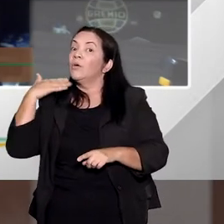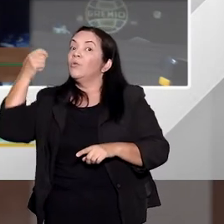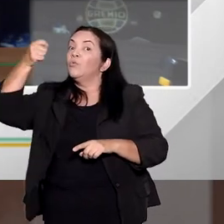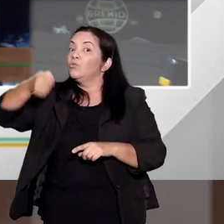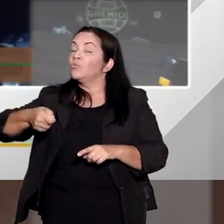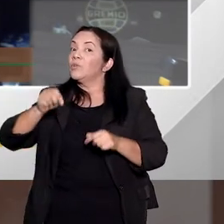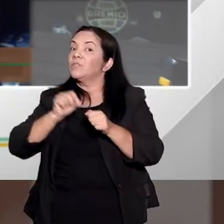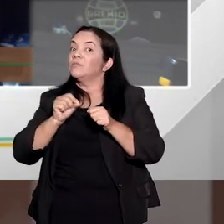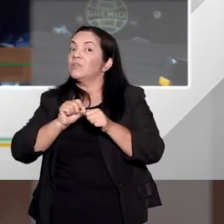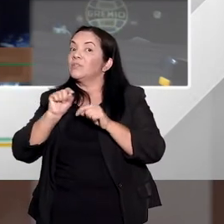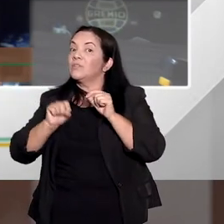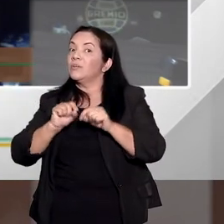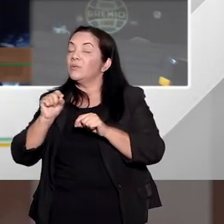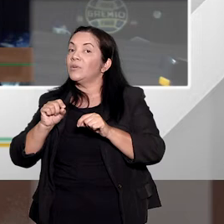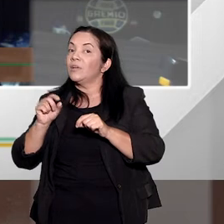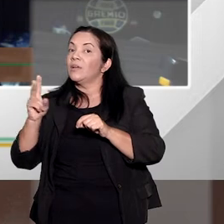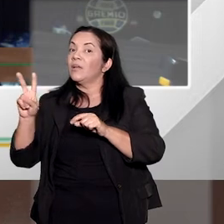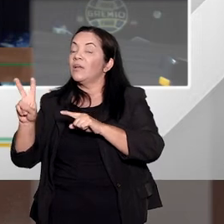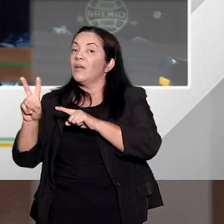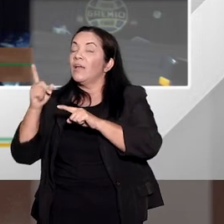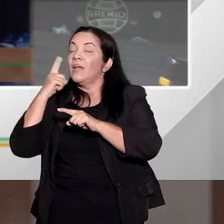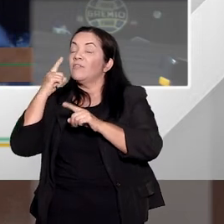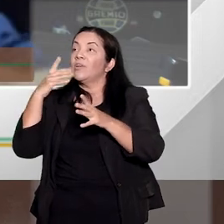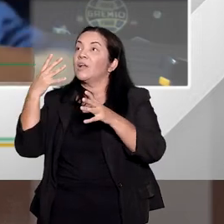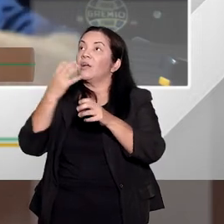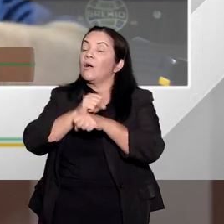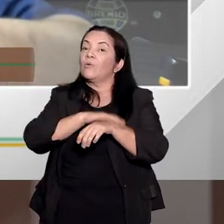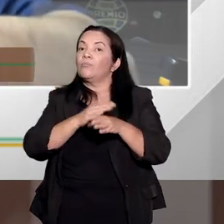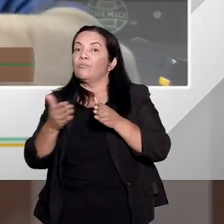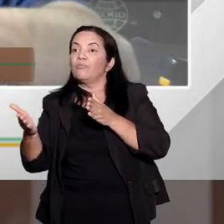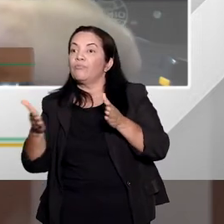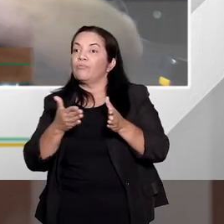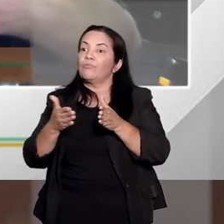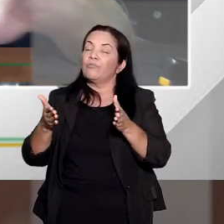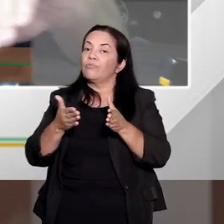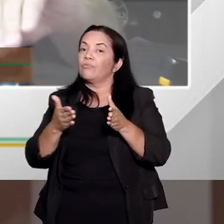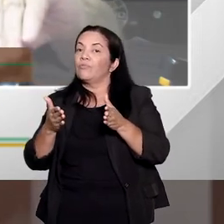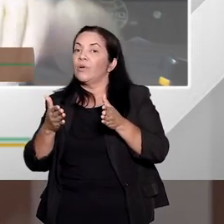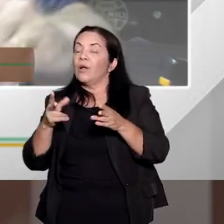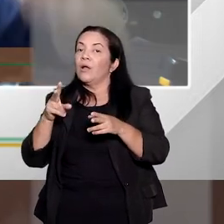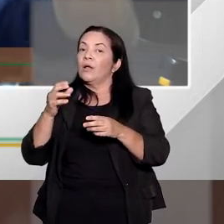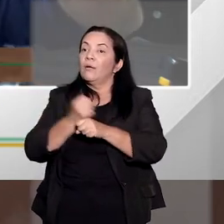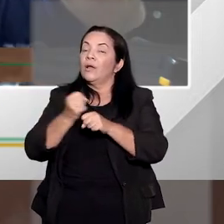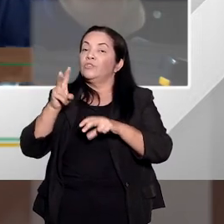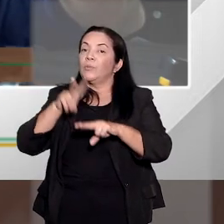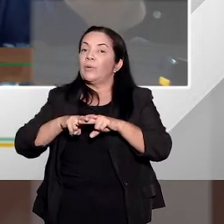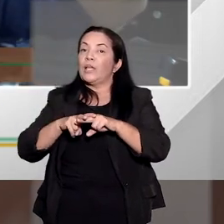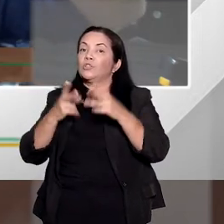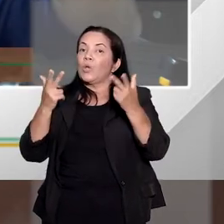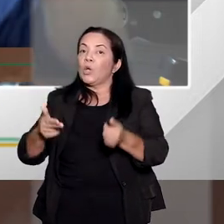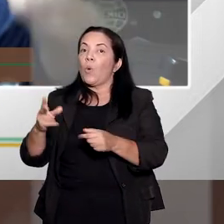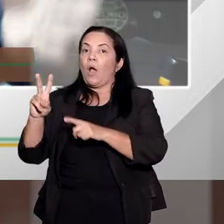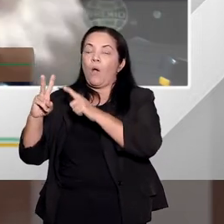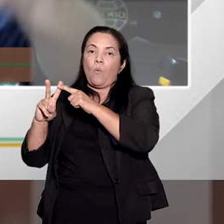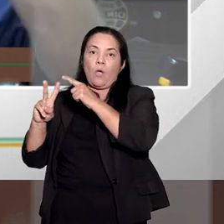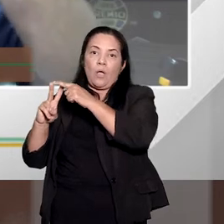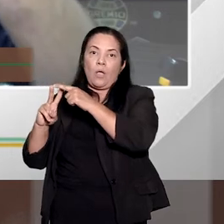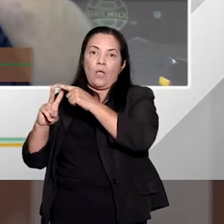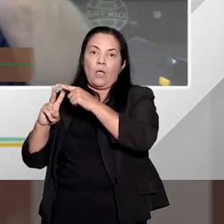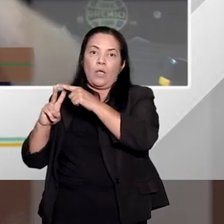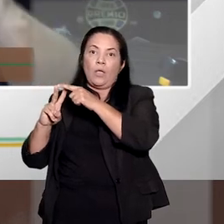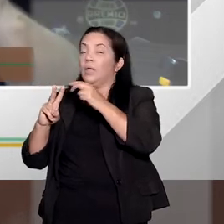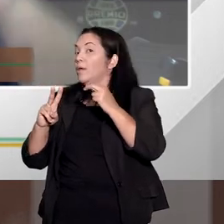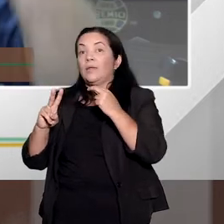vai realizar a dosimetria da pena sem fazer essa individualização absolutamente expressa,